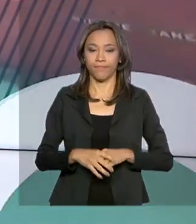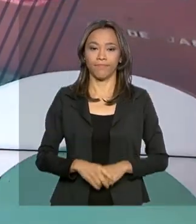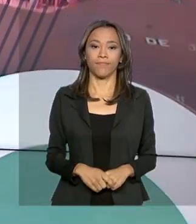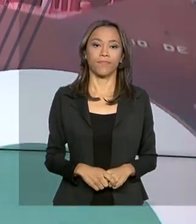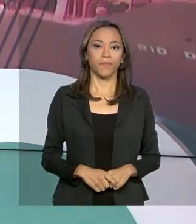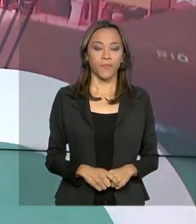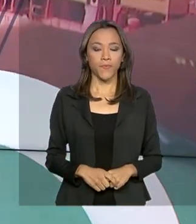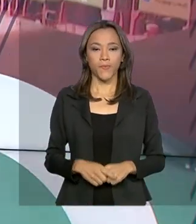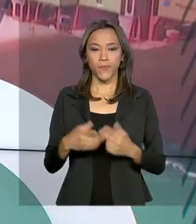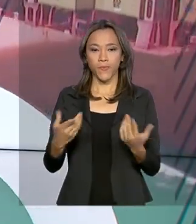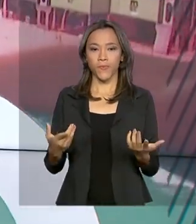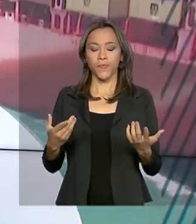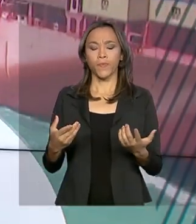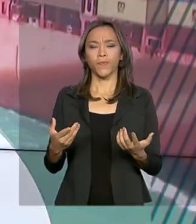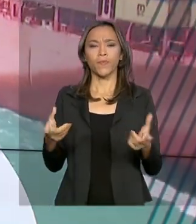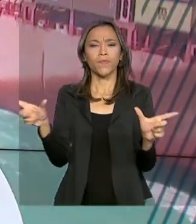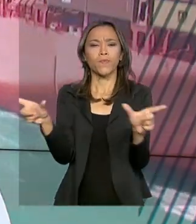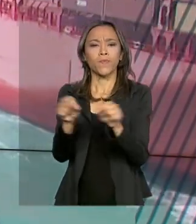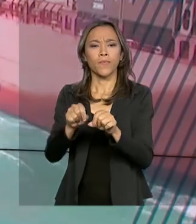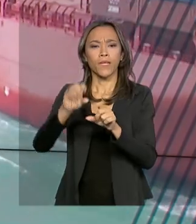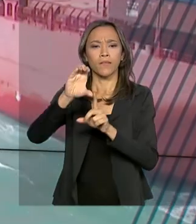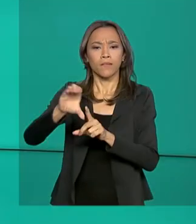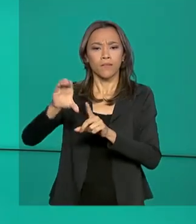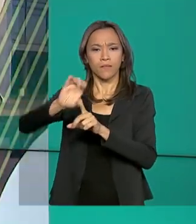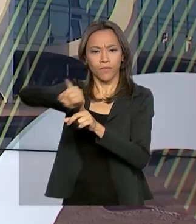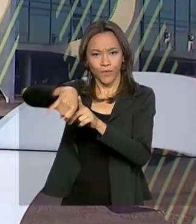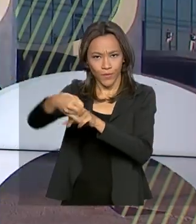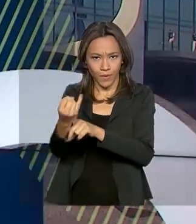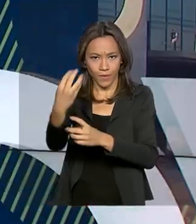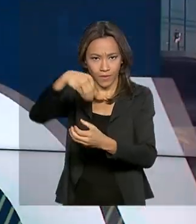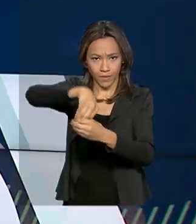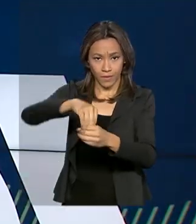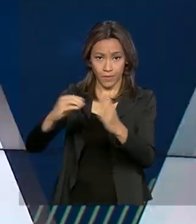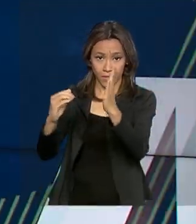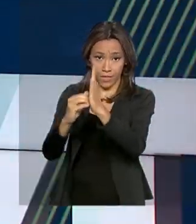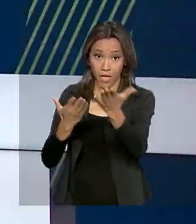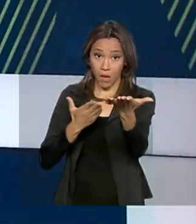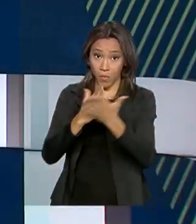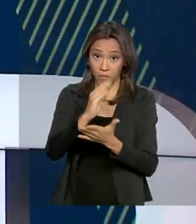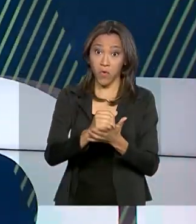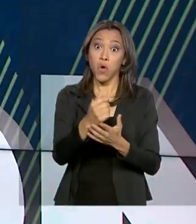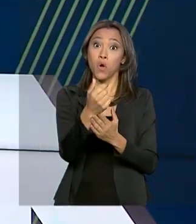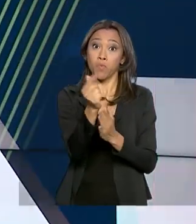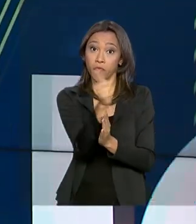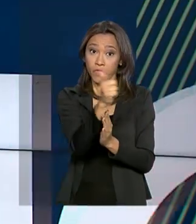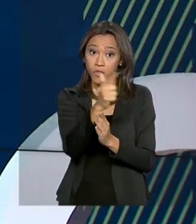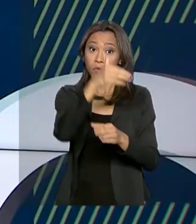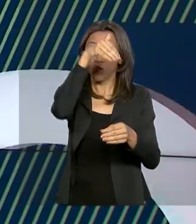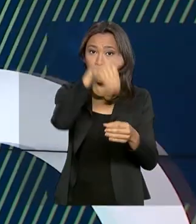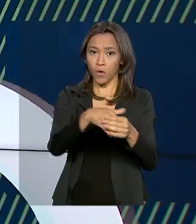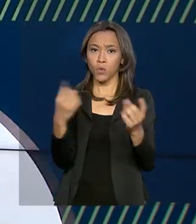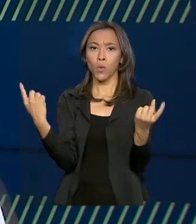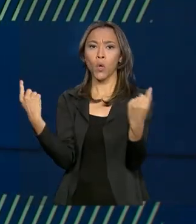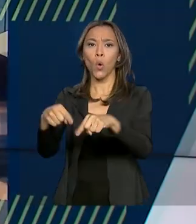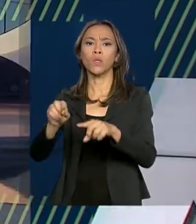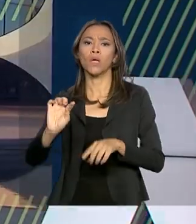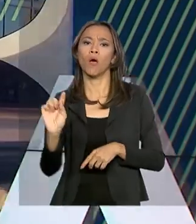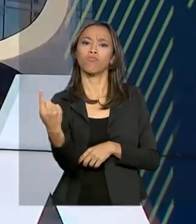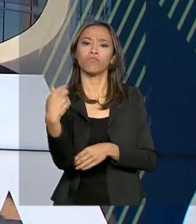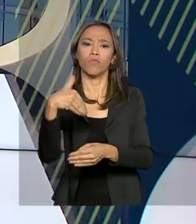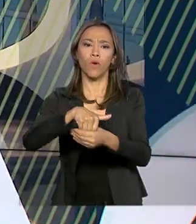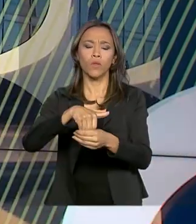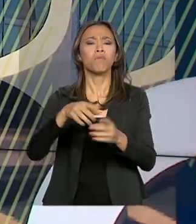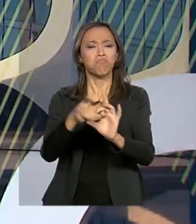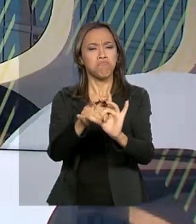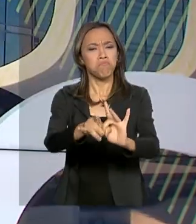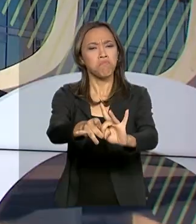A Comissão de Constituição e Justiça do Senado aprovou por 22 votos a 1 o projeto de lei que autoriza a prisão